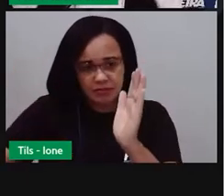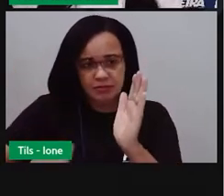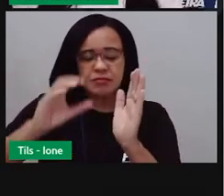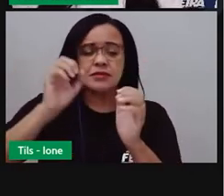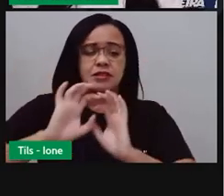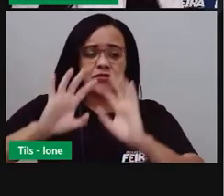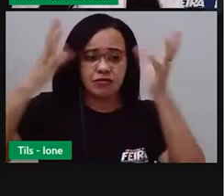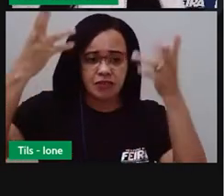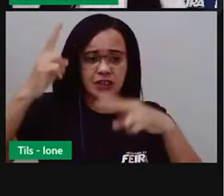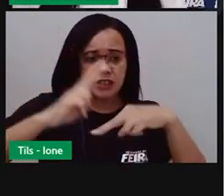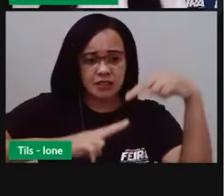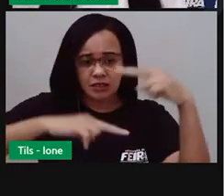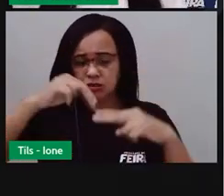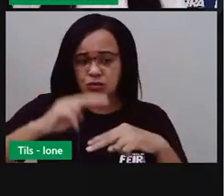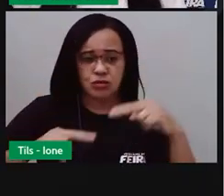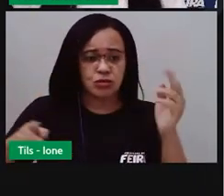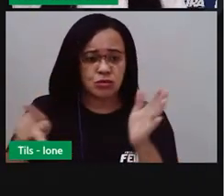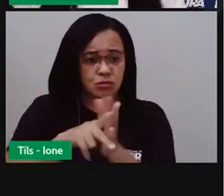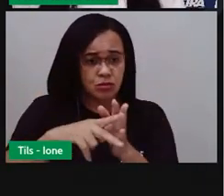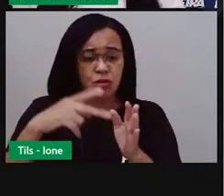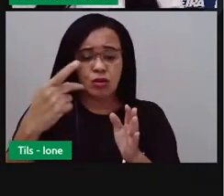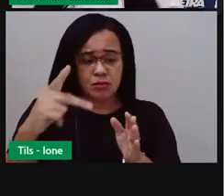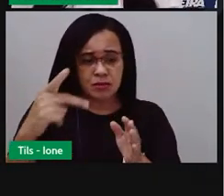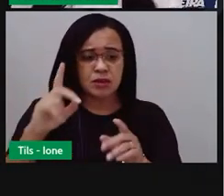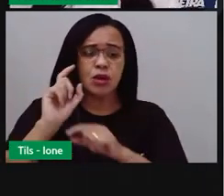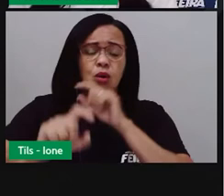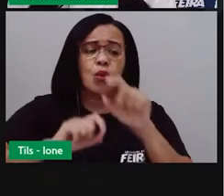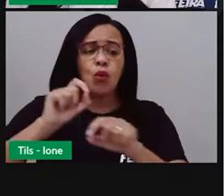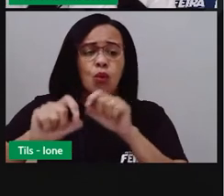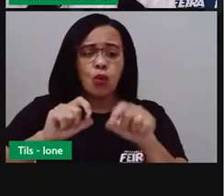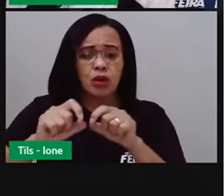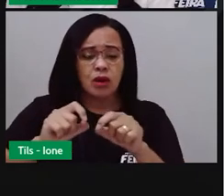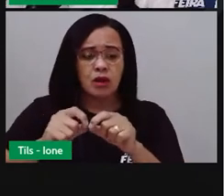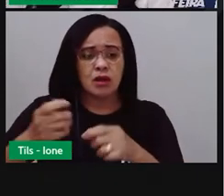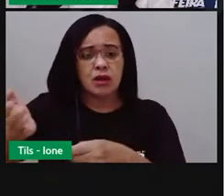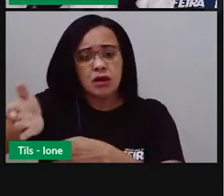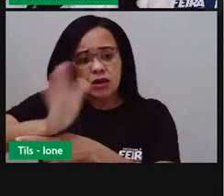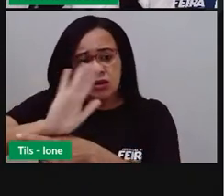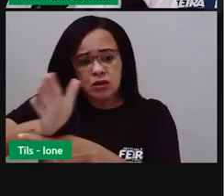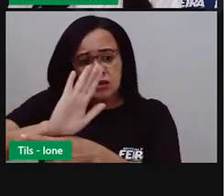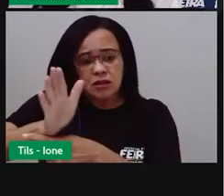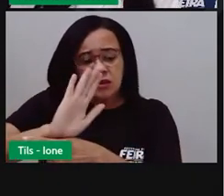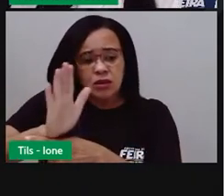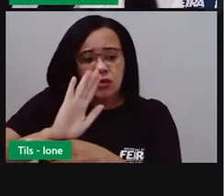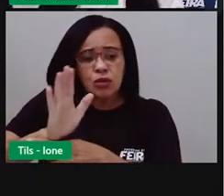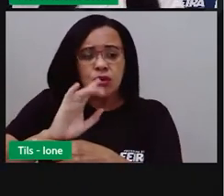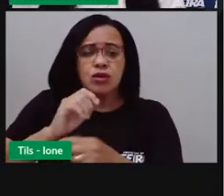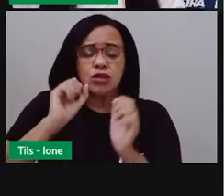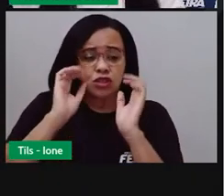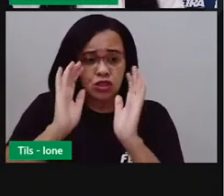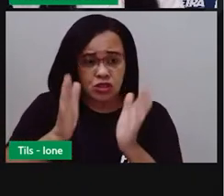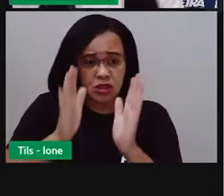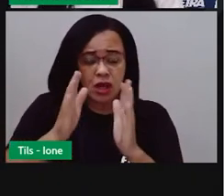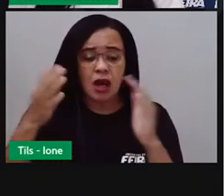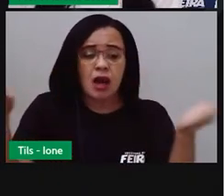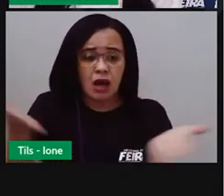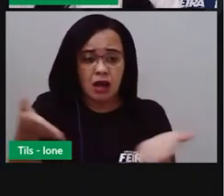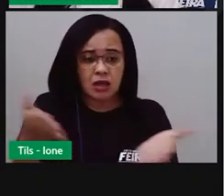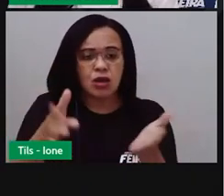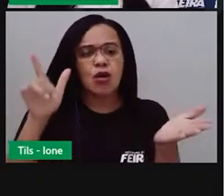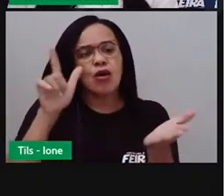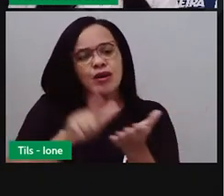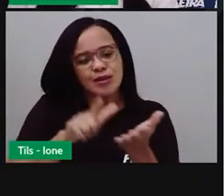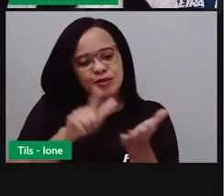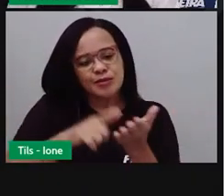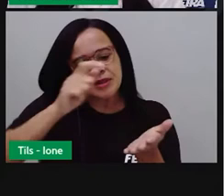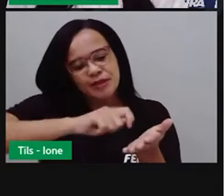juninas, vamos ver o convite, a estrutura do convite. Porque quem é que não gosta de ser